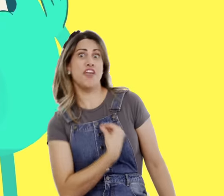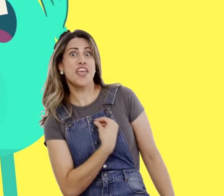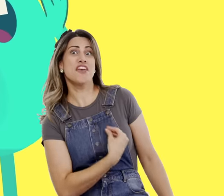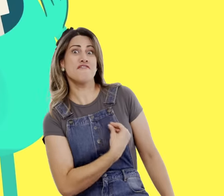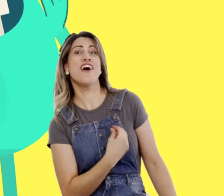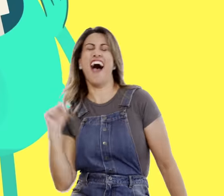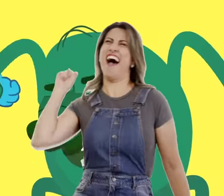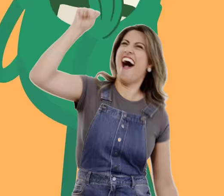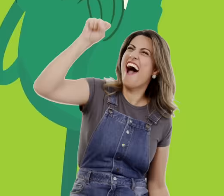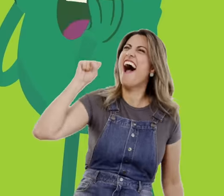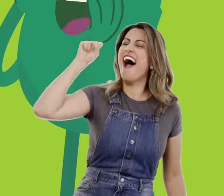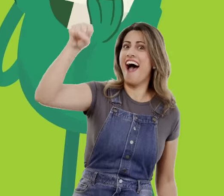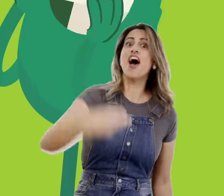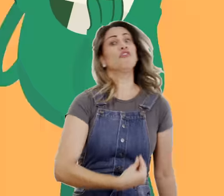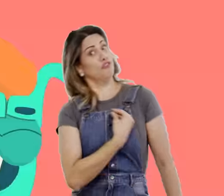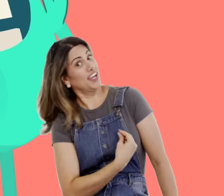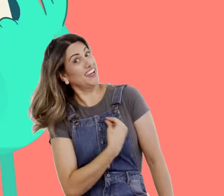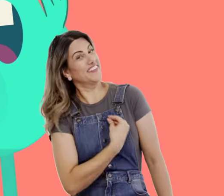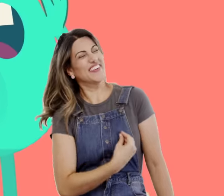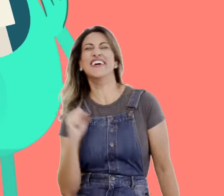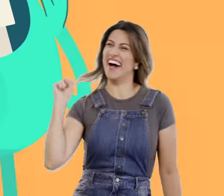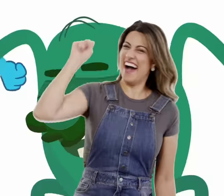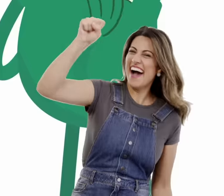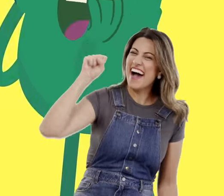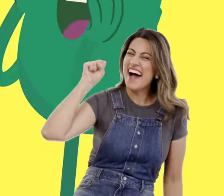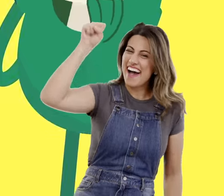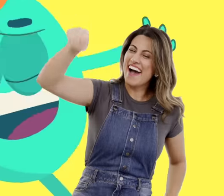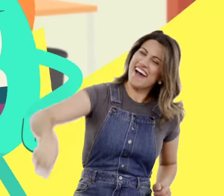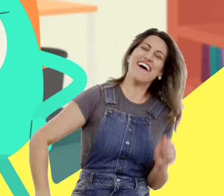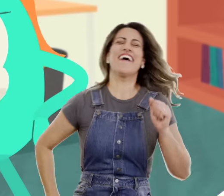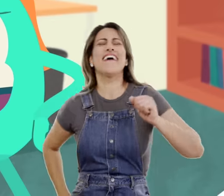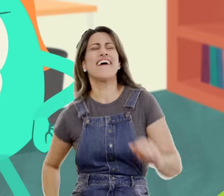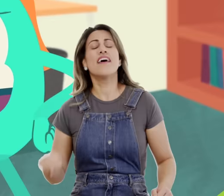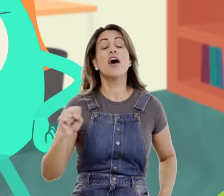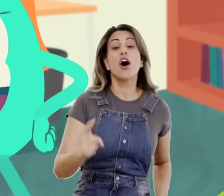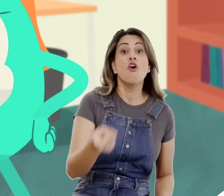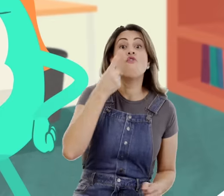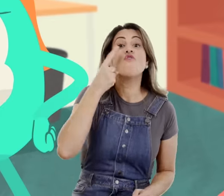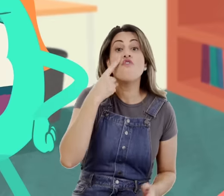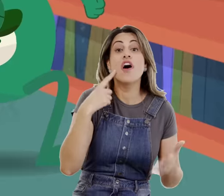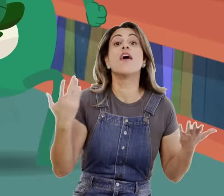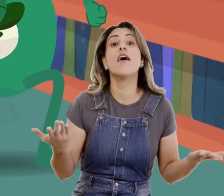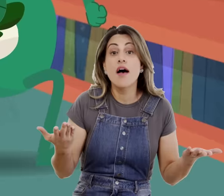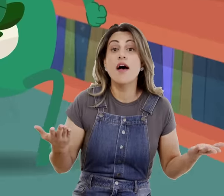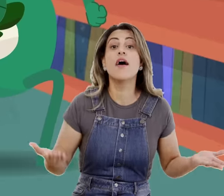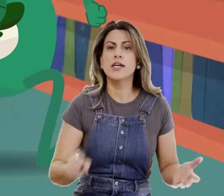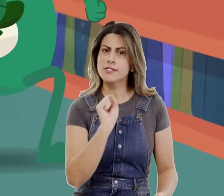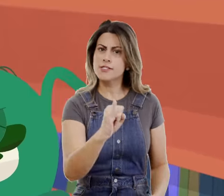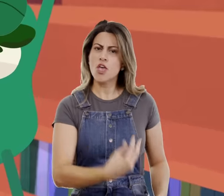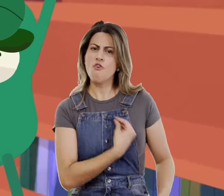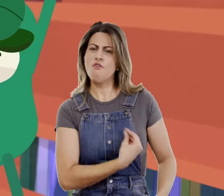Diga vivo Vivo, Vivo, Vivo Agora eu quero ver quem tá